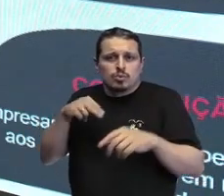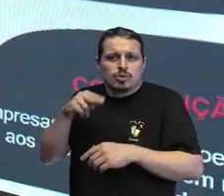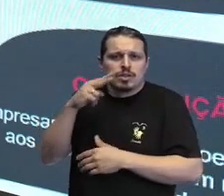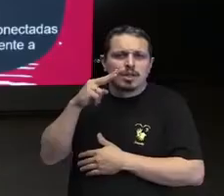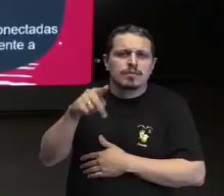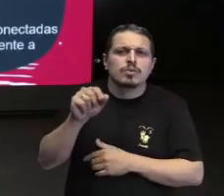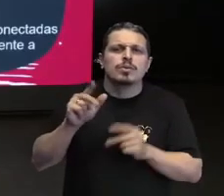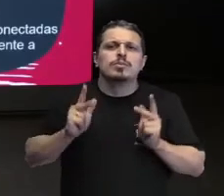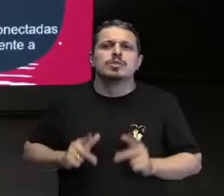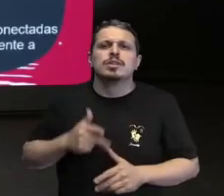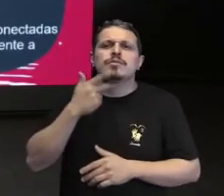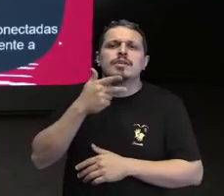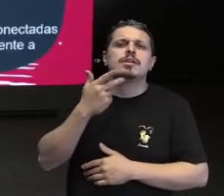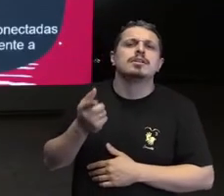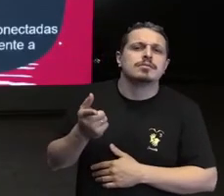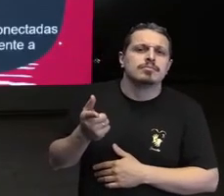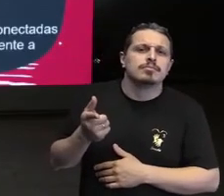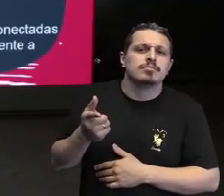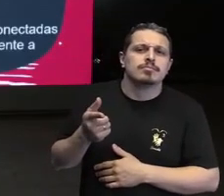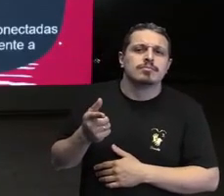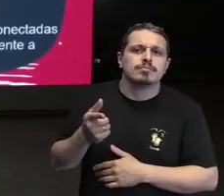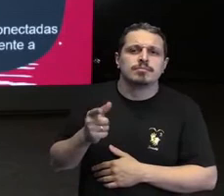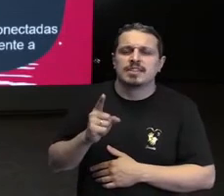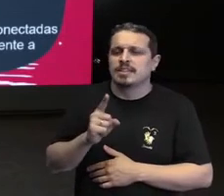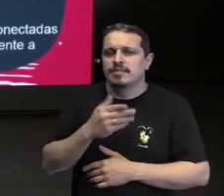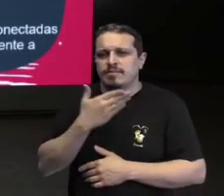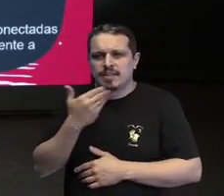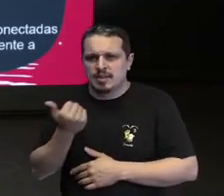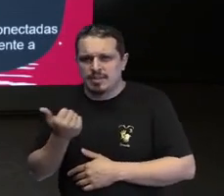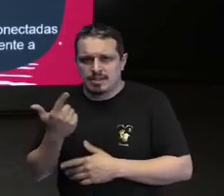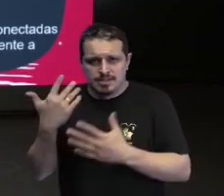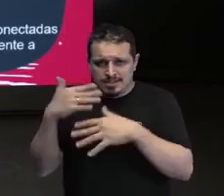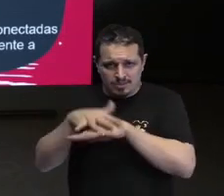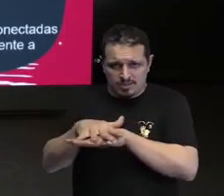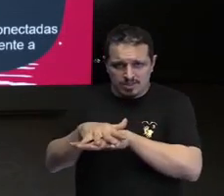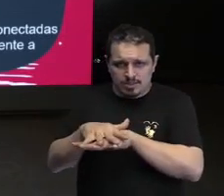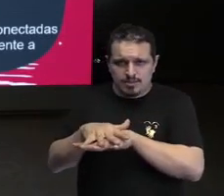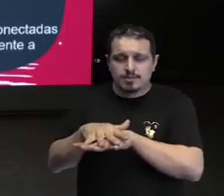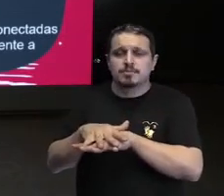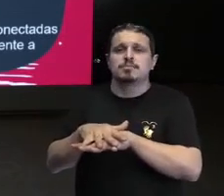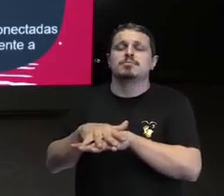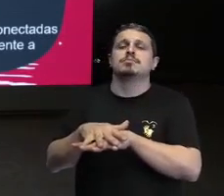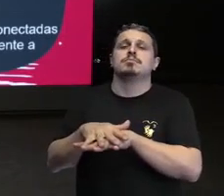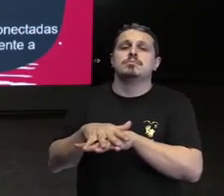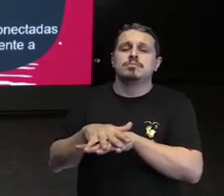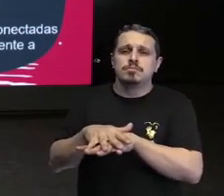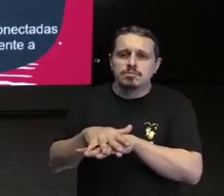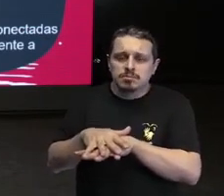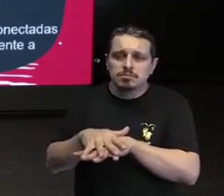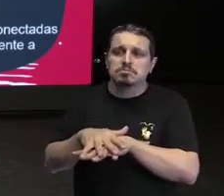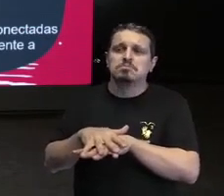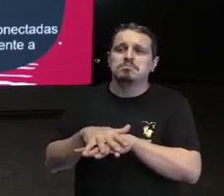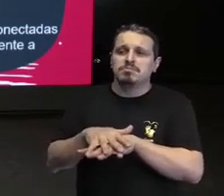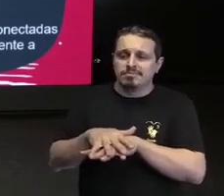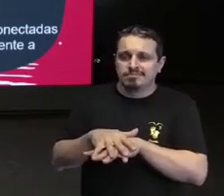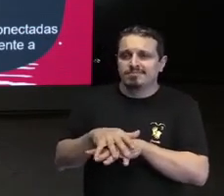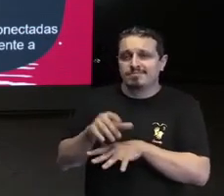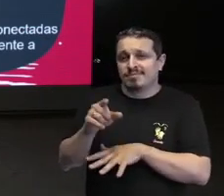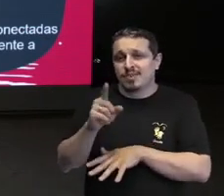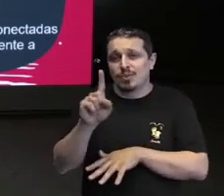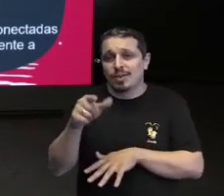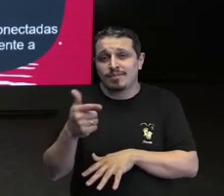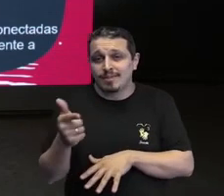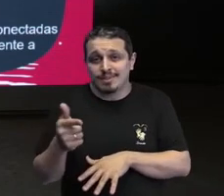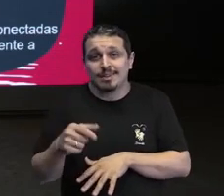olha não vale a pena incluir por causa disso sou daquilo é ganha-ganha ganha-ganha pessoal